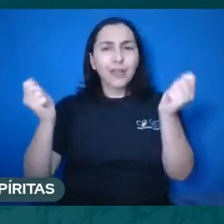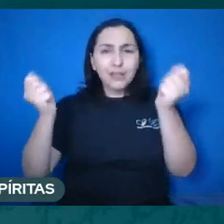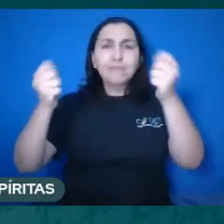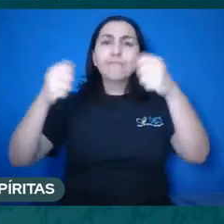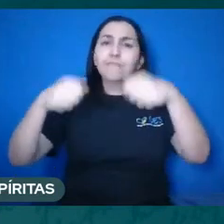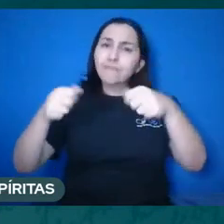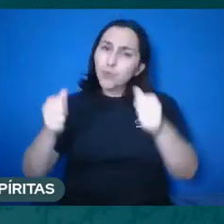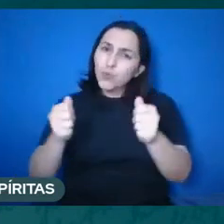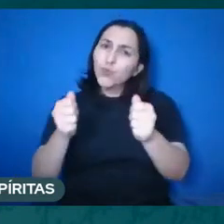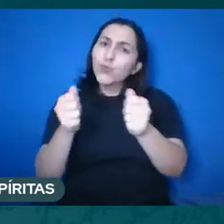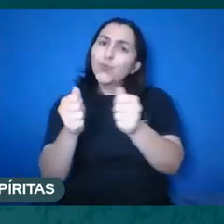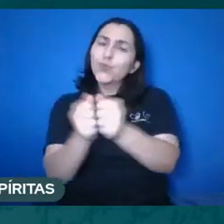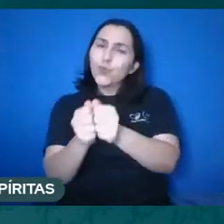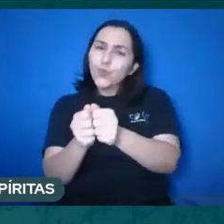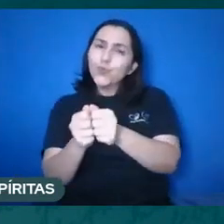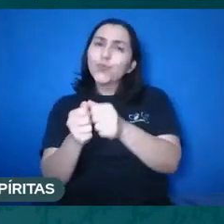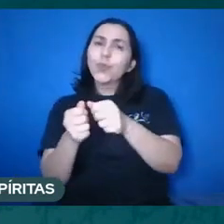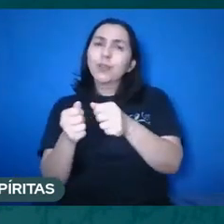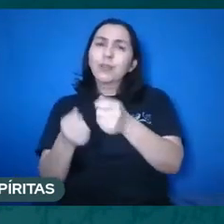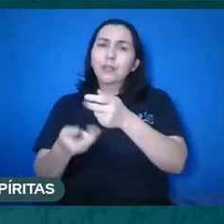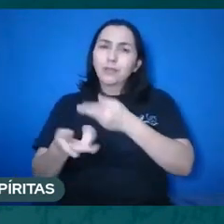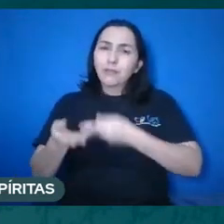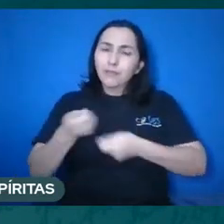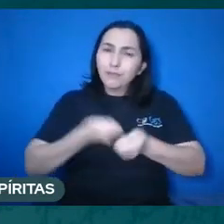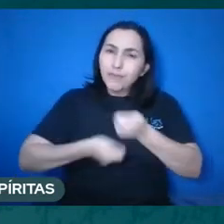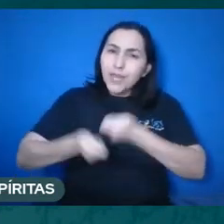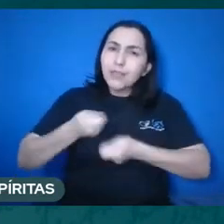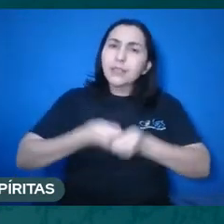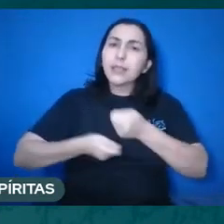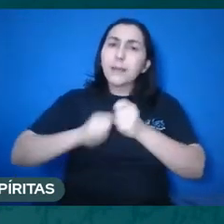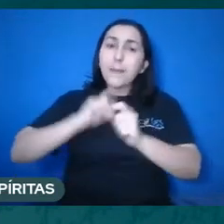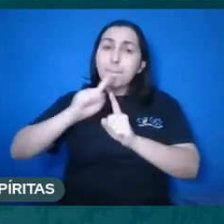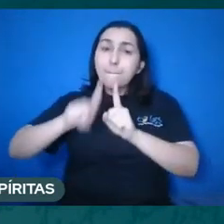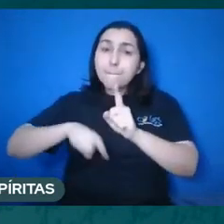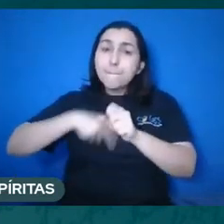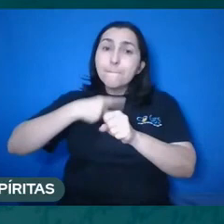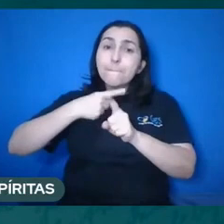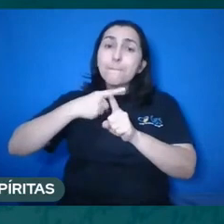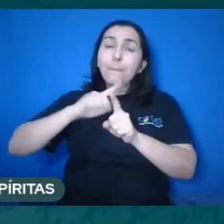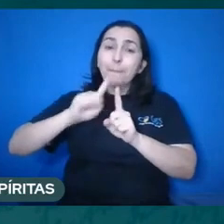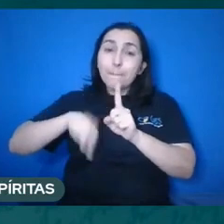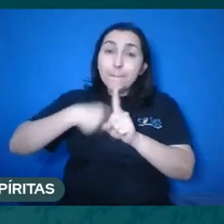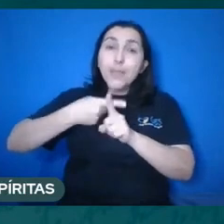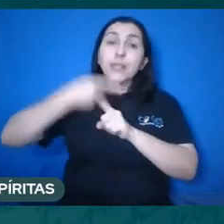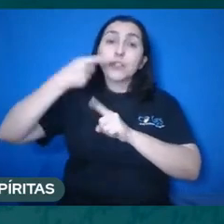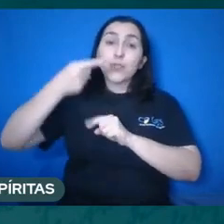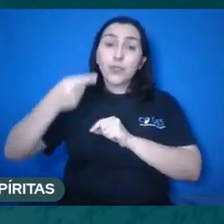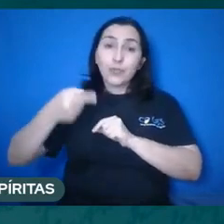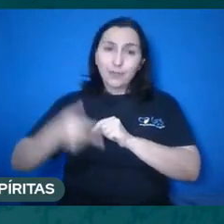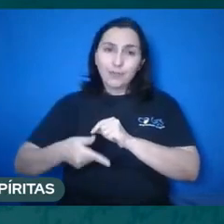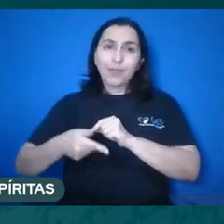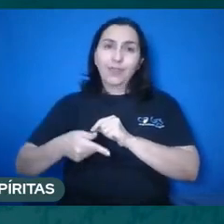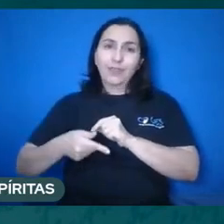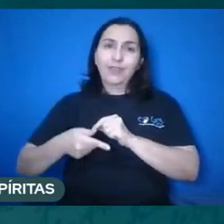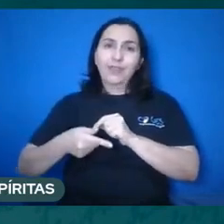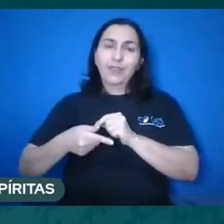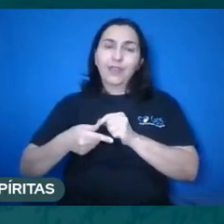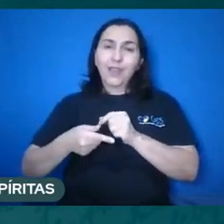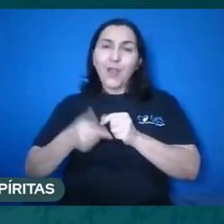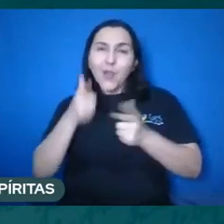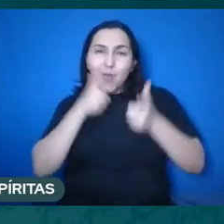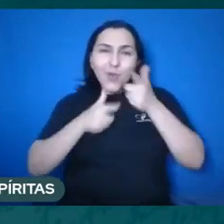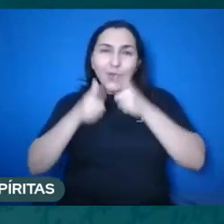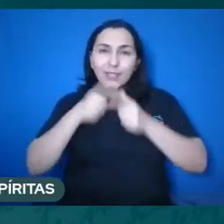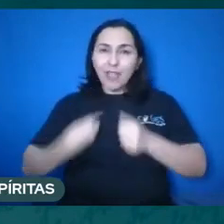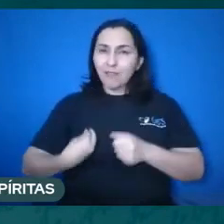sim, de tranquilidade financeira, por que não? Mas além disso, quando eu consigo estar a serviço da